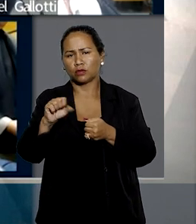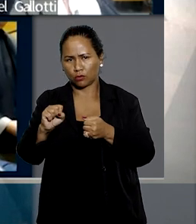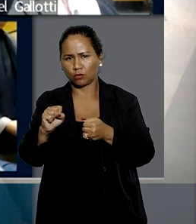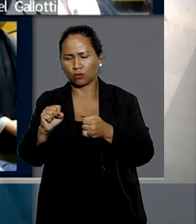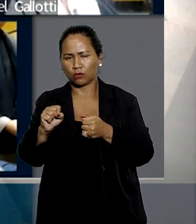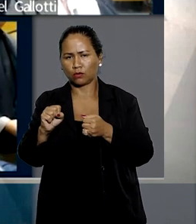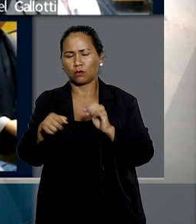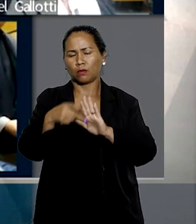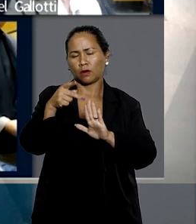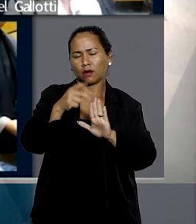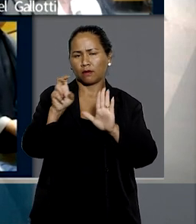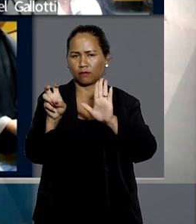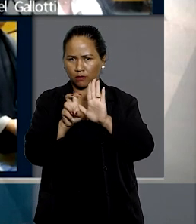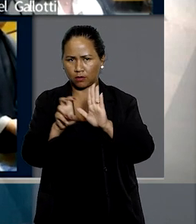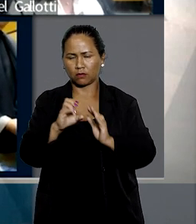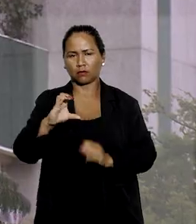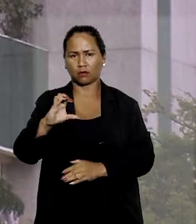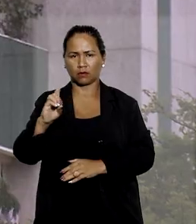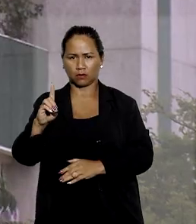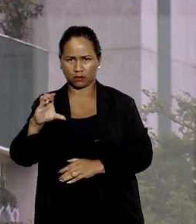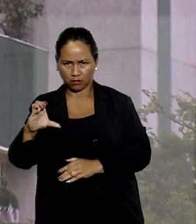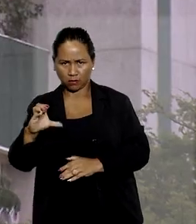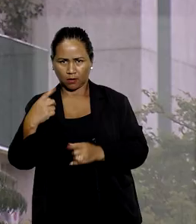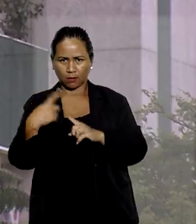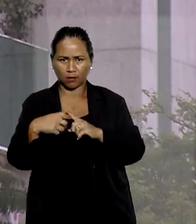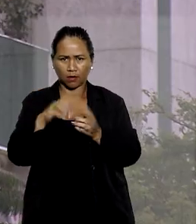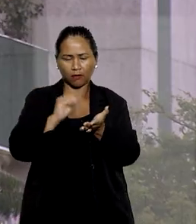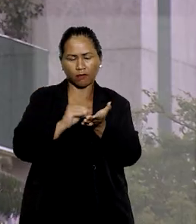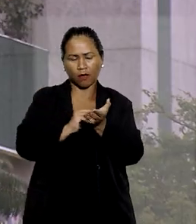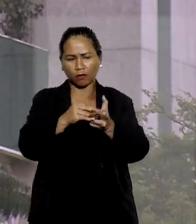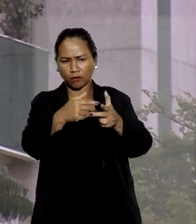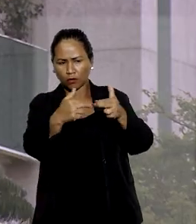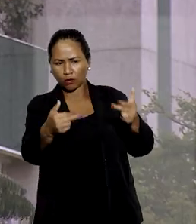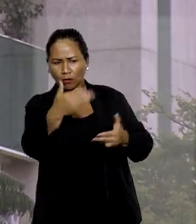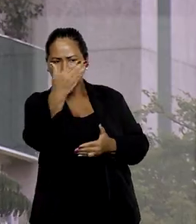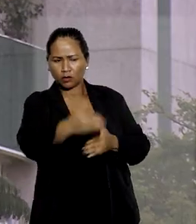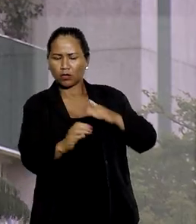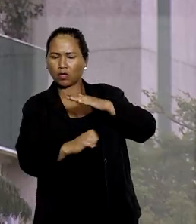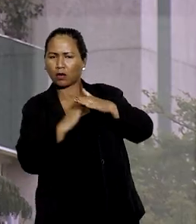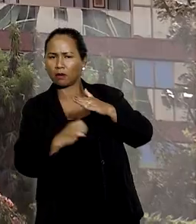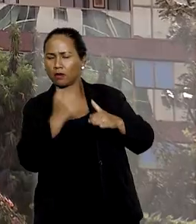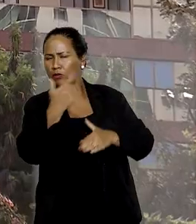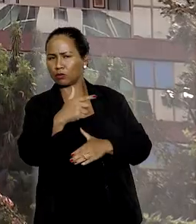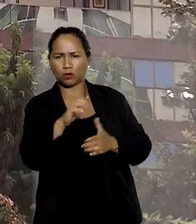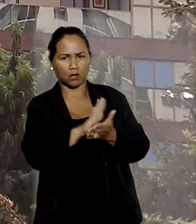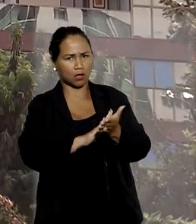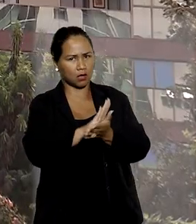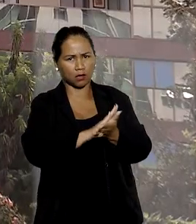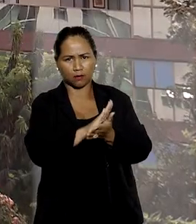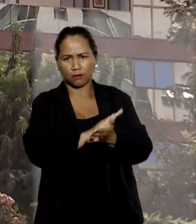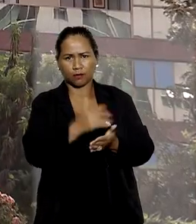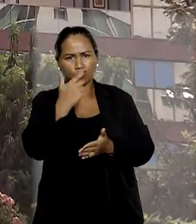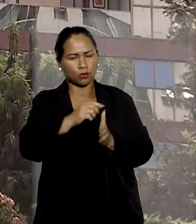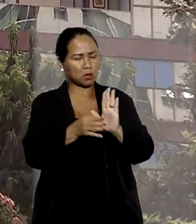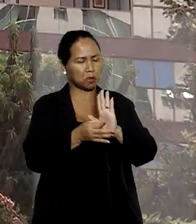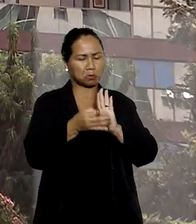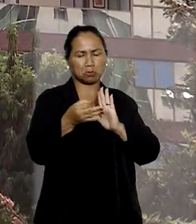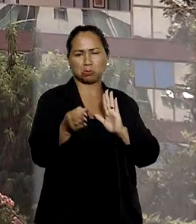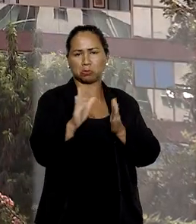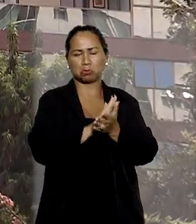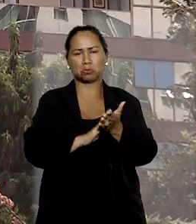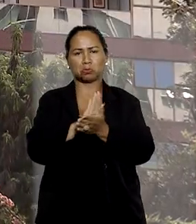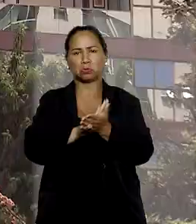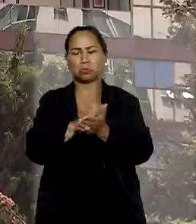28, parágrafo 5º do CDC, diante da ausência de bens penhoráveis da empresa, não tendo havido a